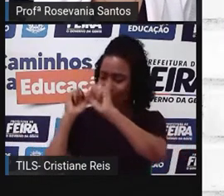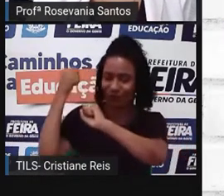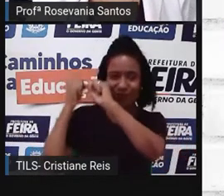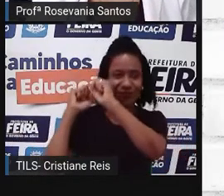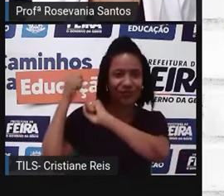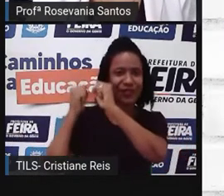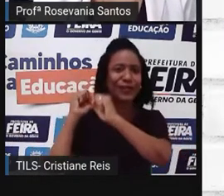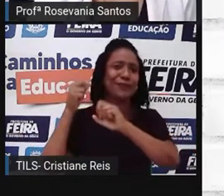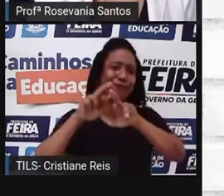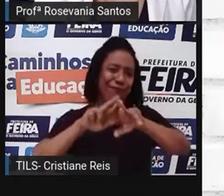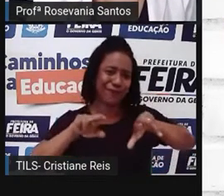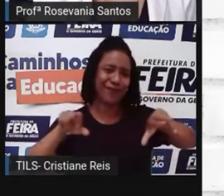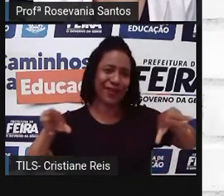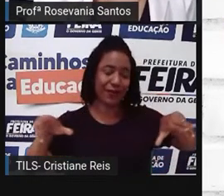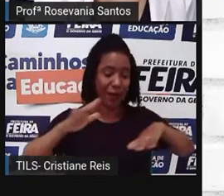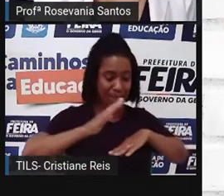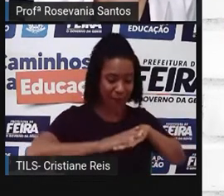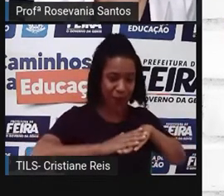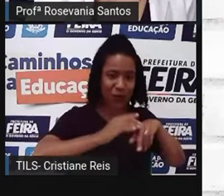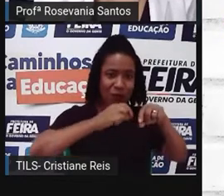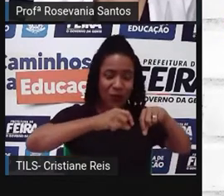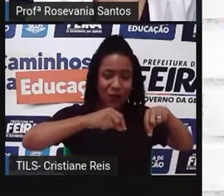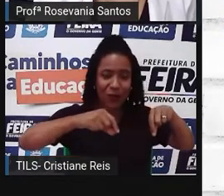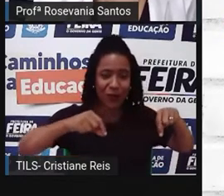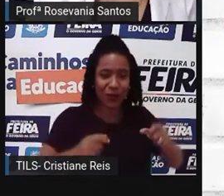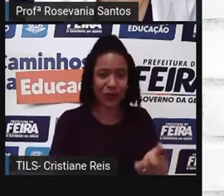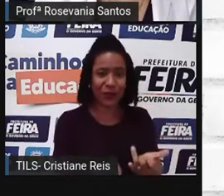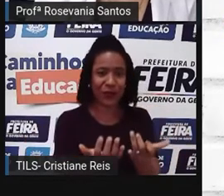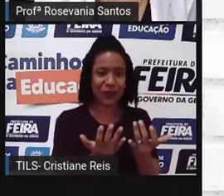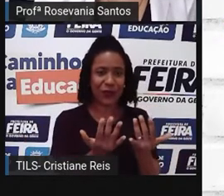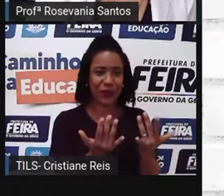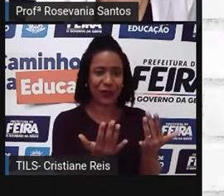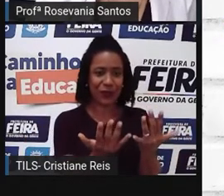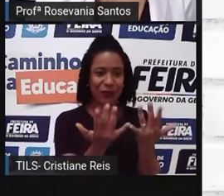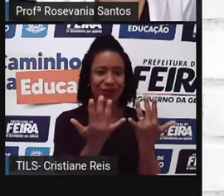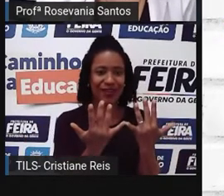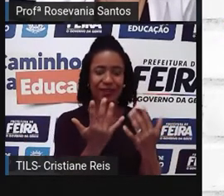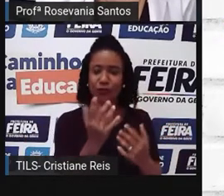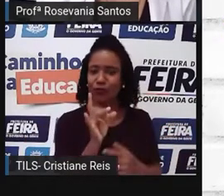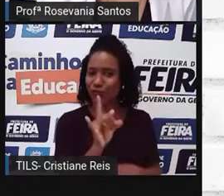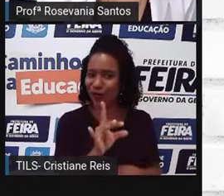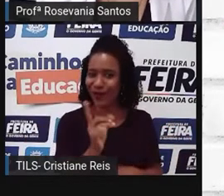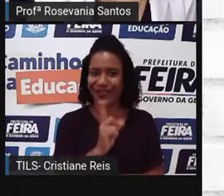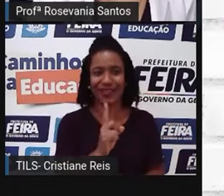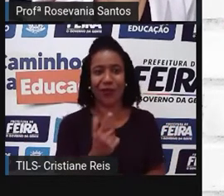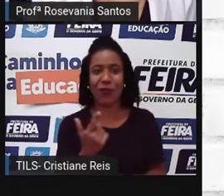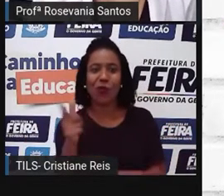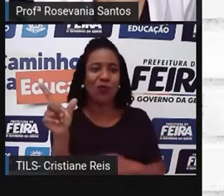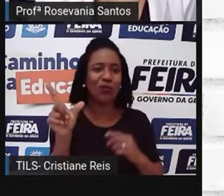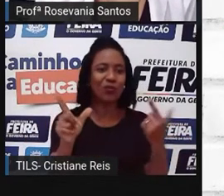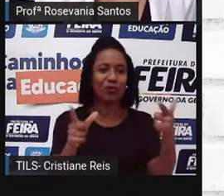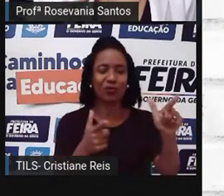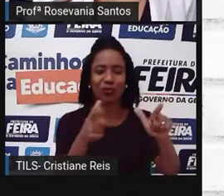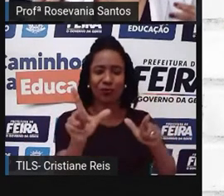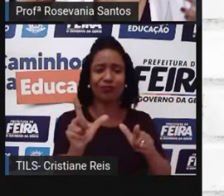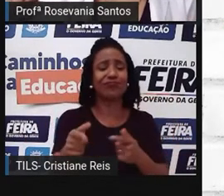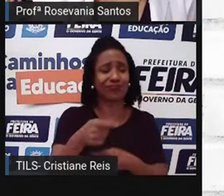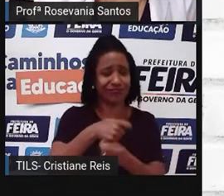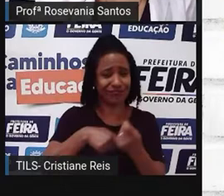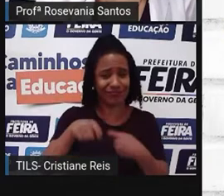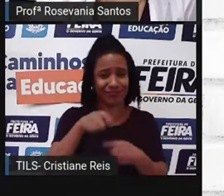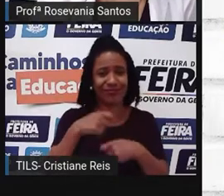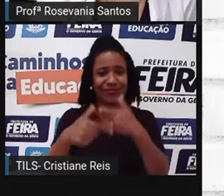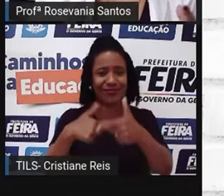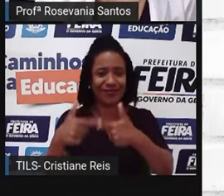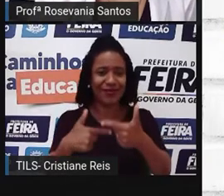consideradas agrícolas, né? São outros tipos de atividade que a gente encontra no campo. Então, foi por isso que a Pró falou. E aquela ideia